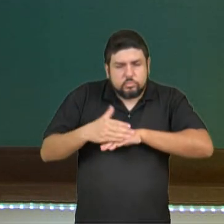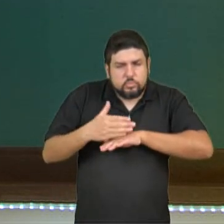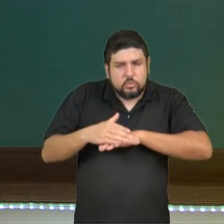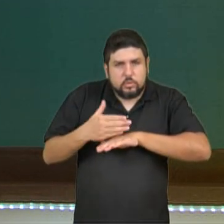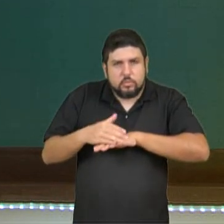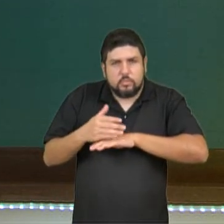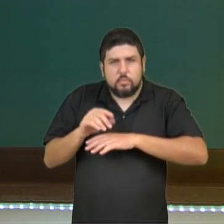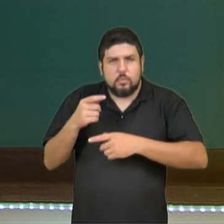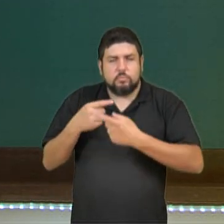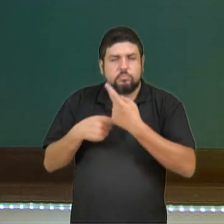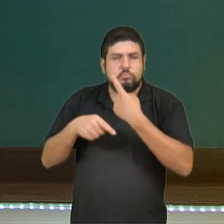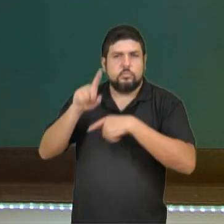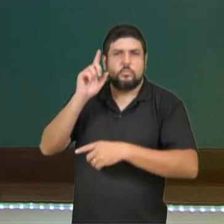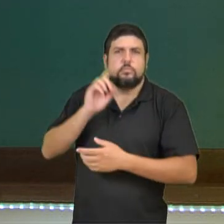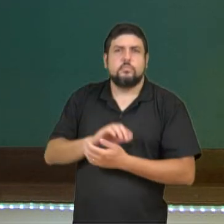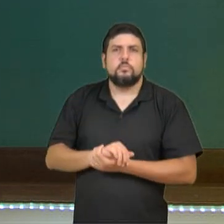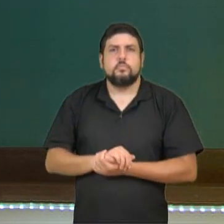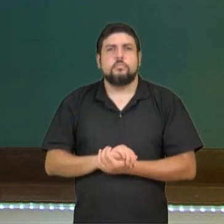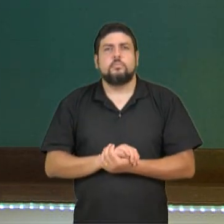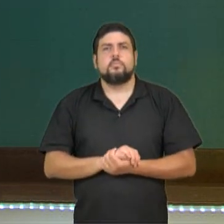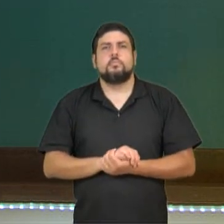Kickflip 720 triple.